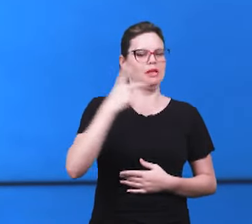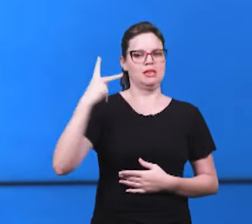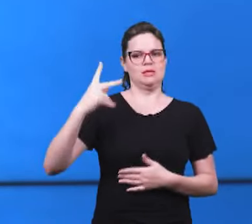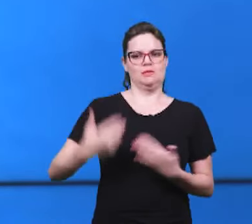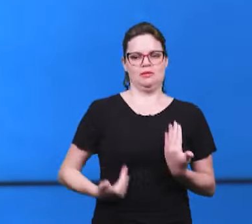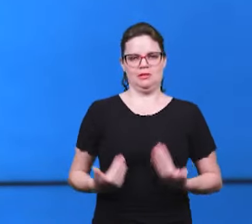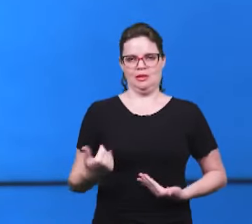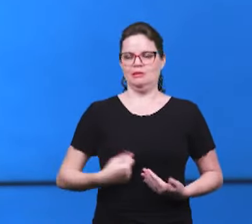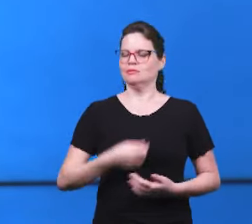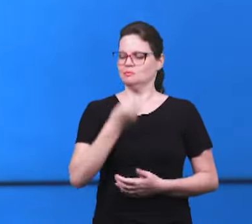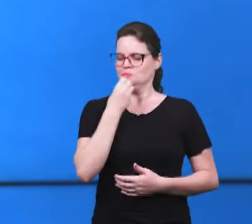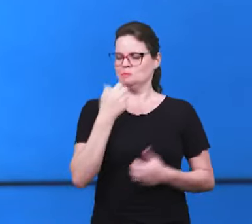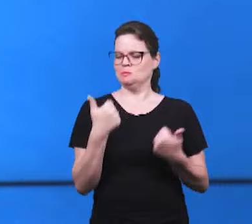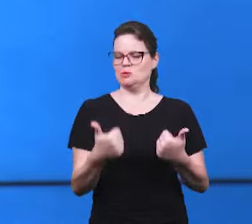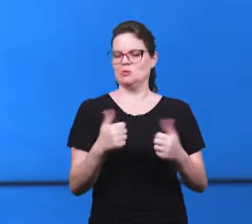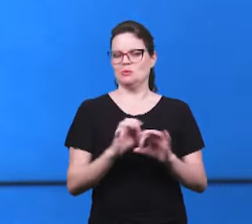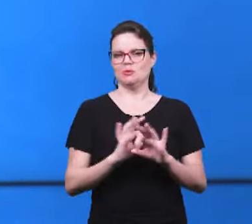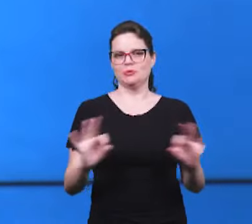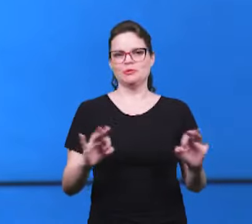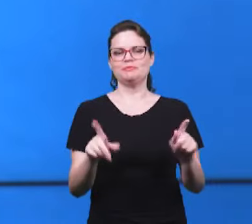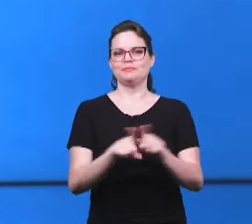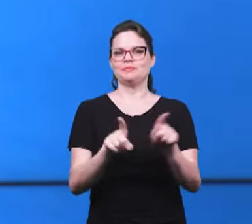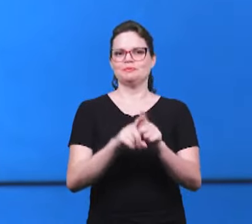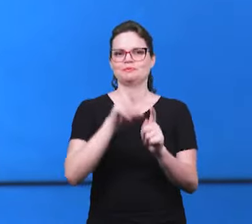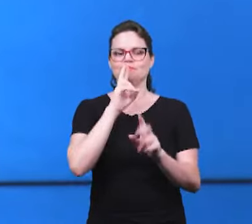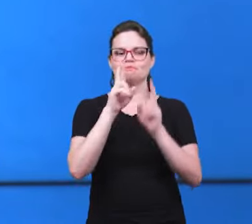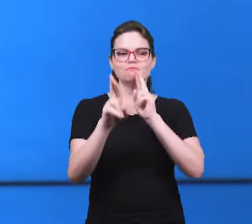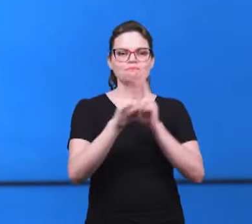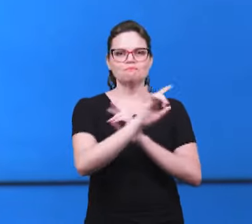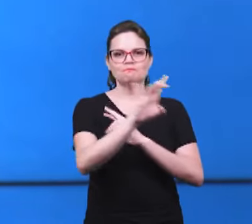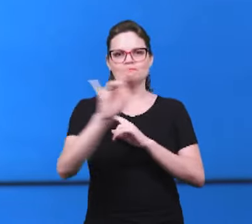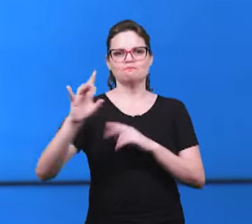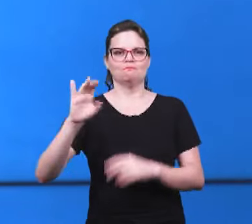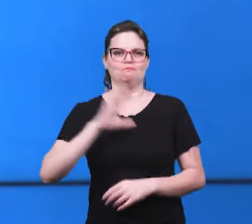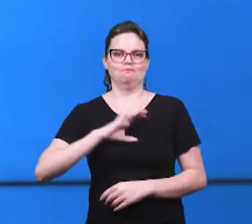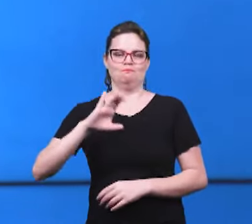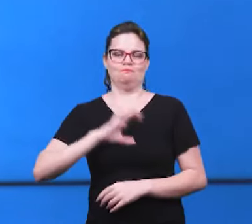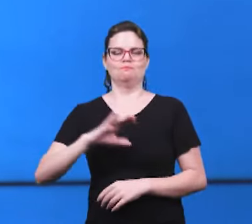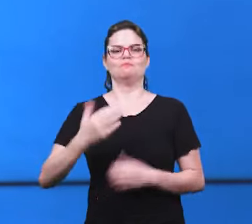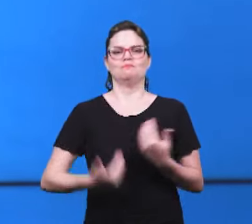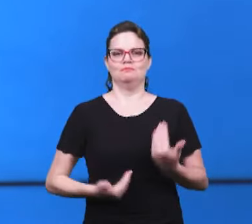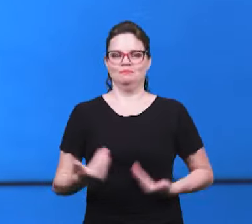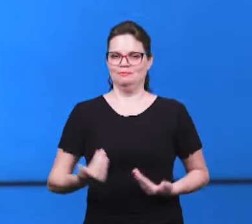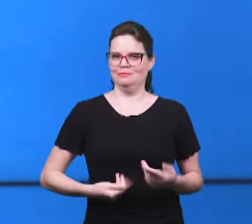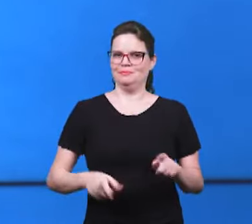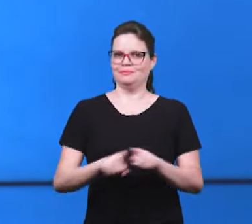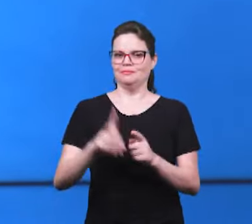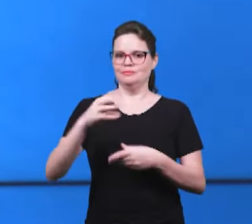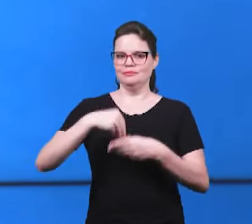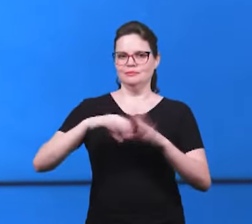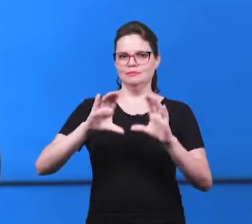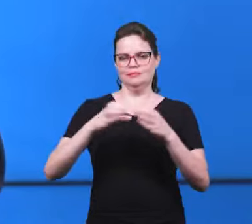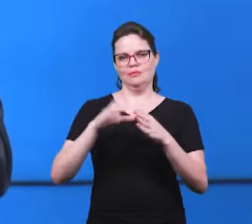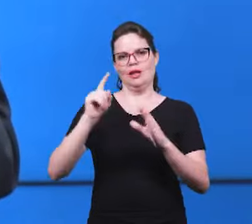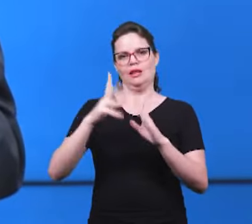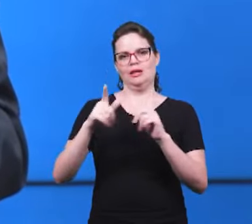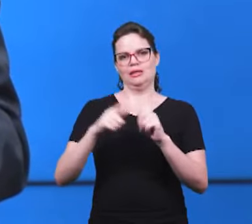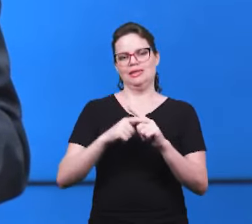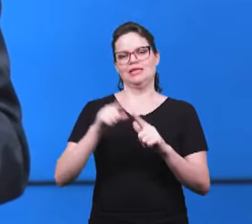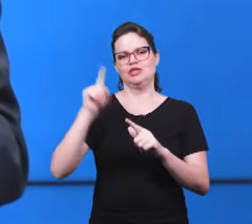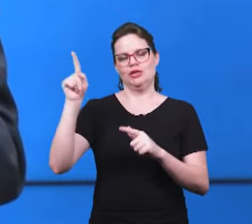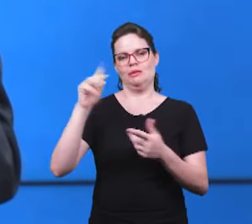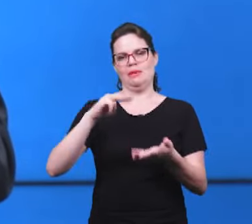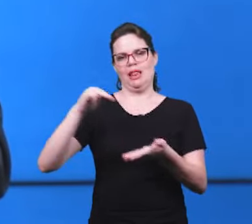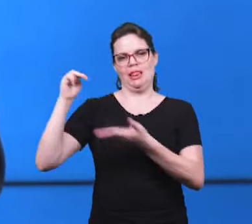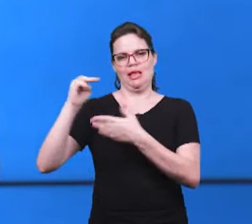seu servo. Muito bem colocado também, as respostas dadas em português pelas nossas irmãs, que fazem parte da nossa igreja, do nosso grupo de